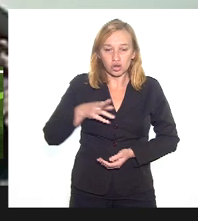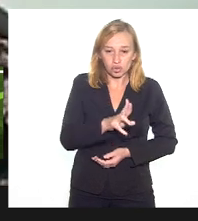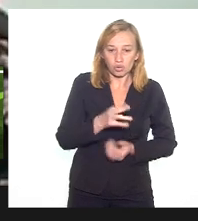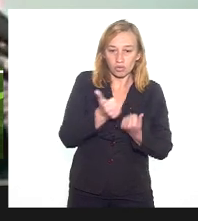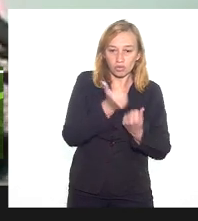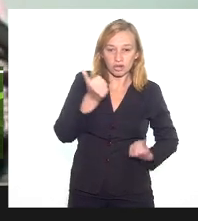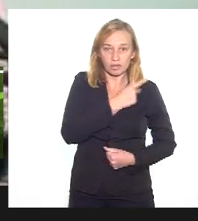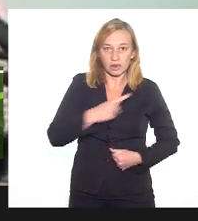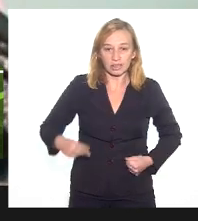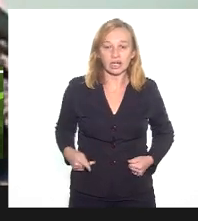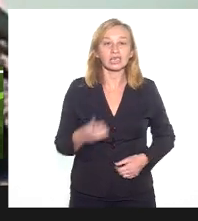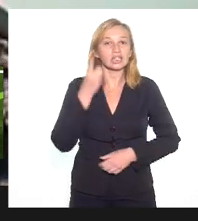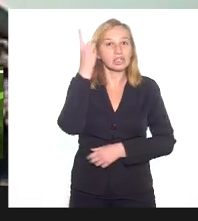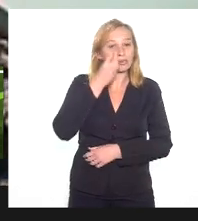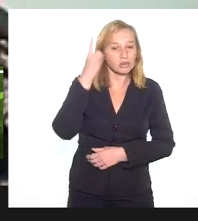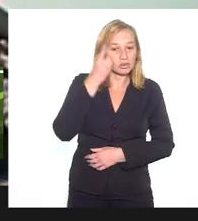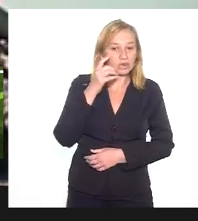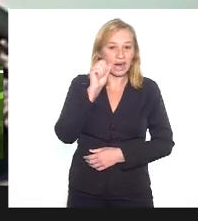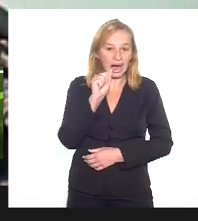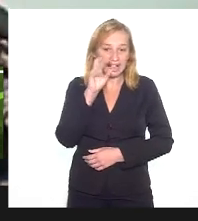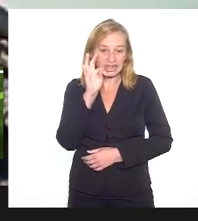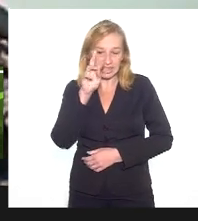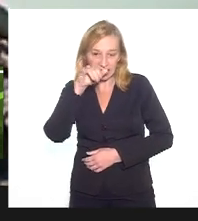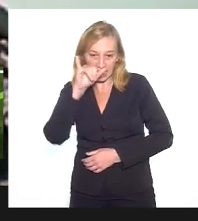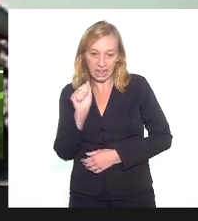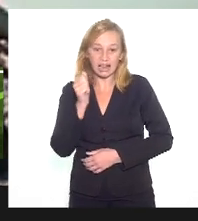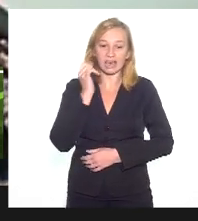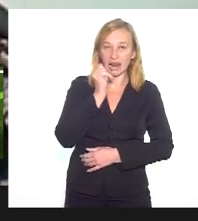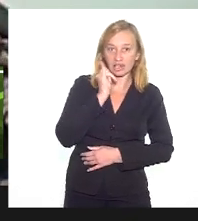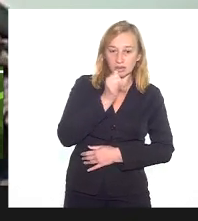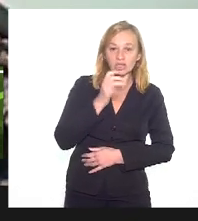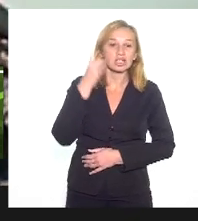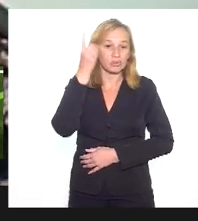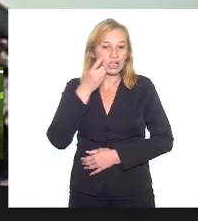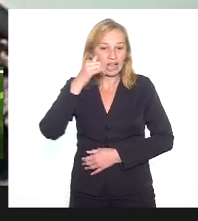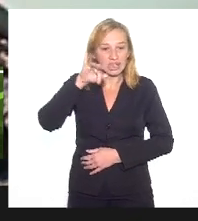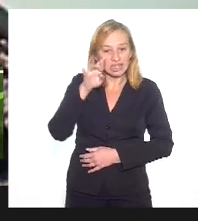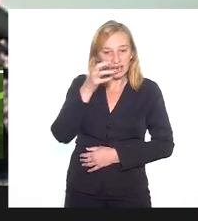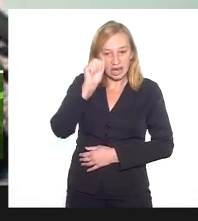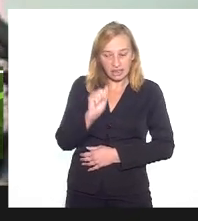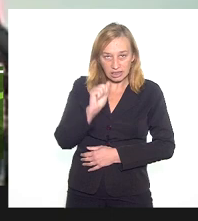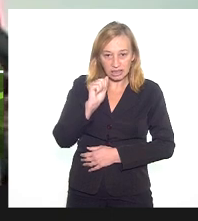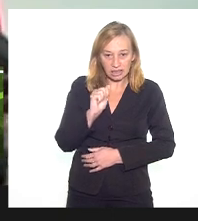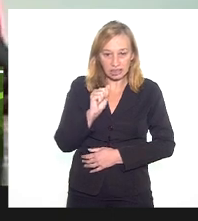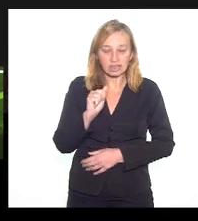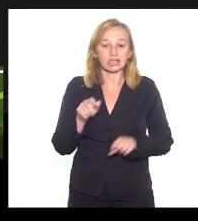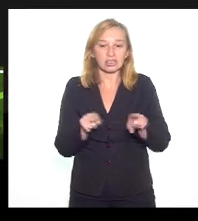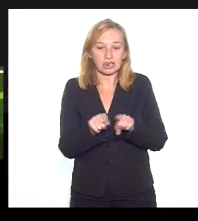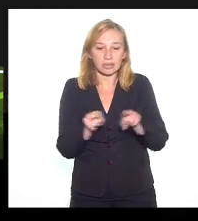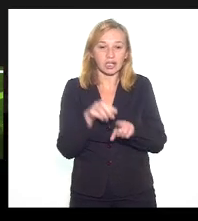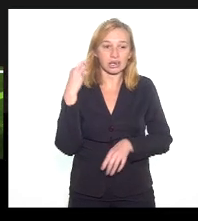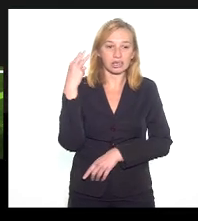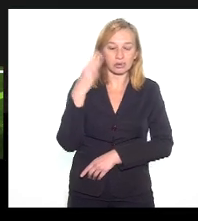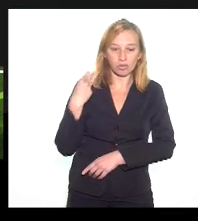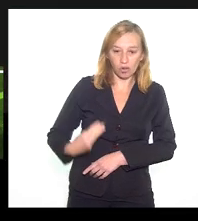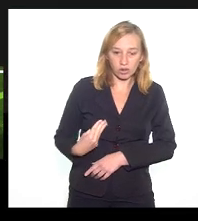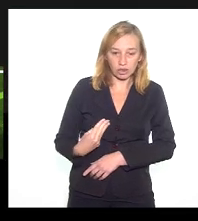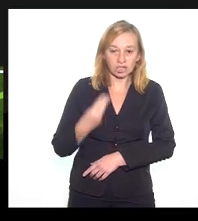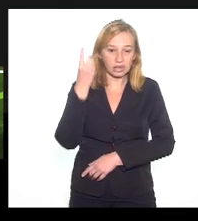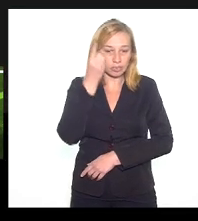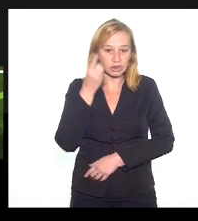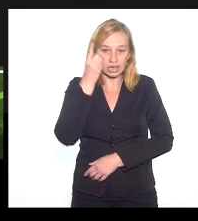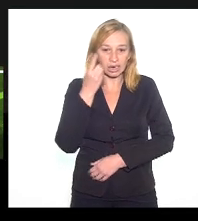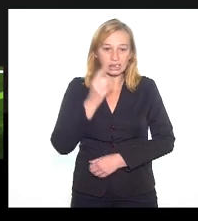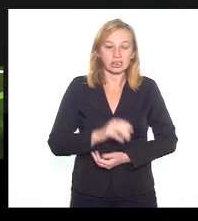-presidente, deputado Atila Nunes, relator, deputada Adriana Baltazar e deputada Mônica Francisco,